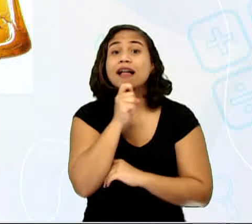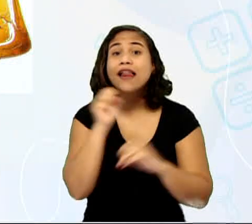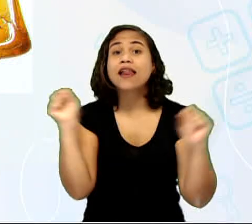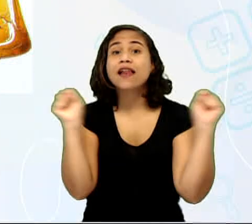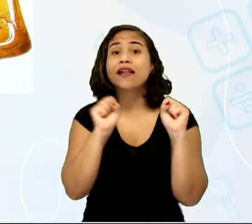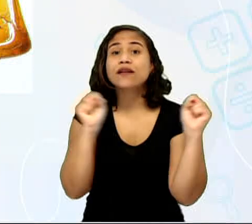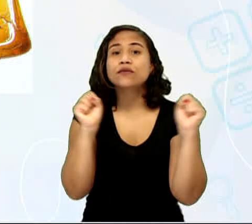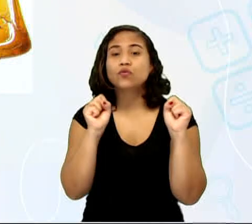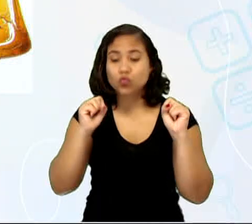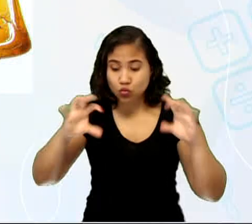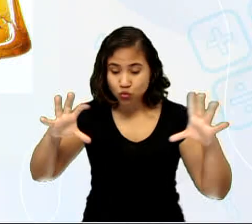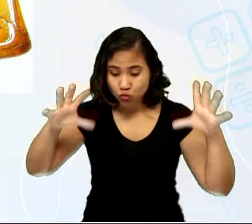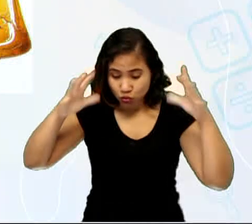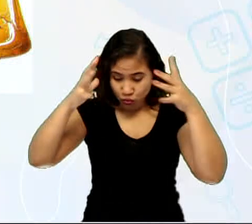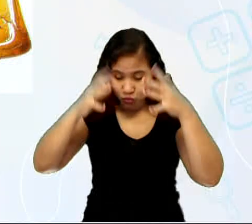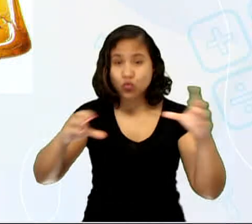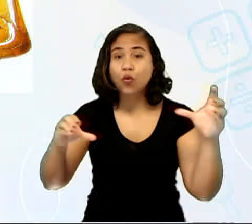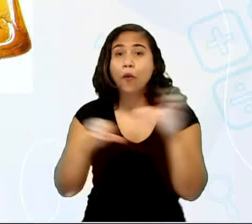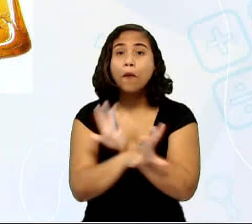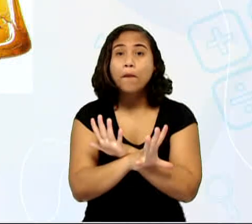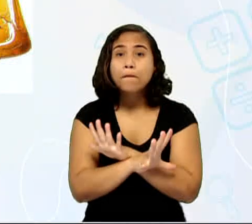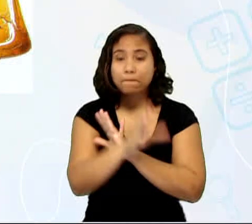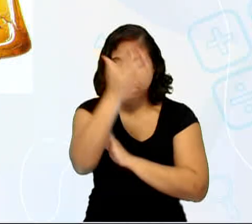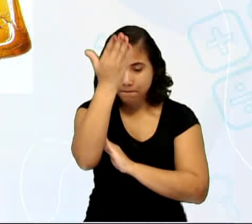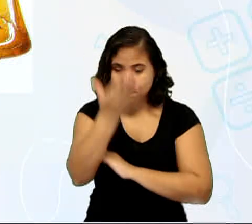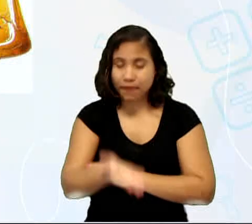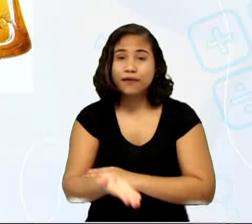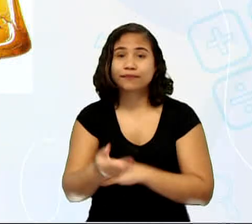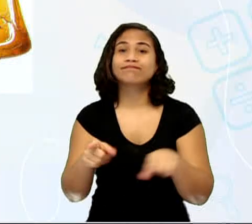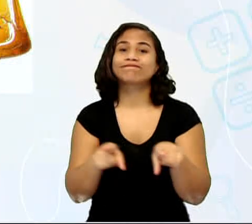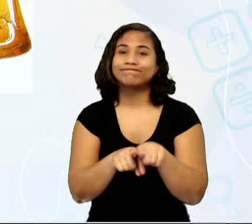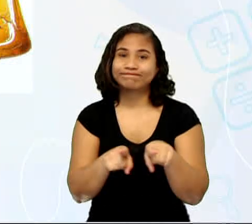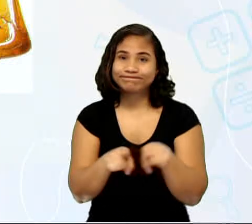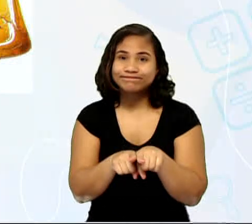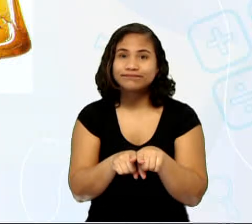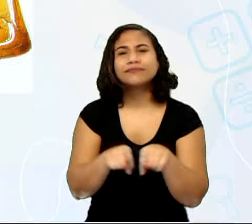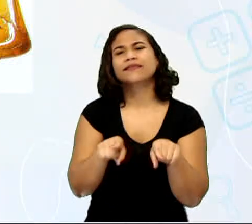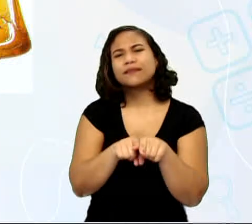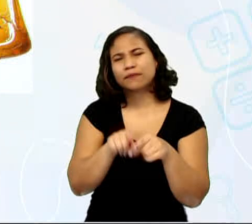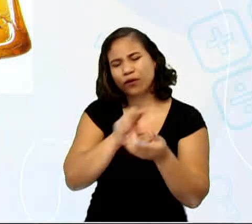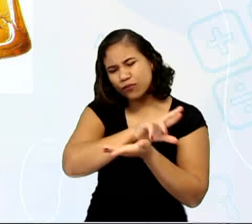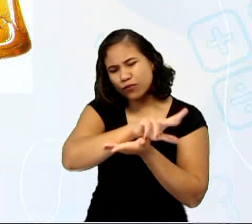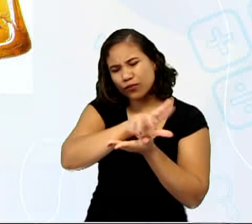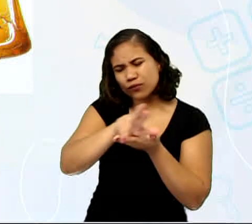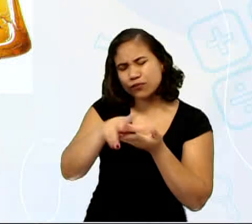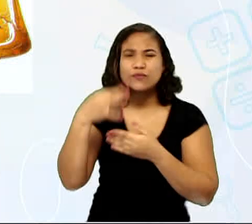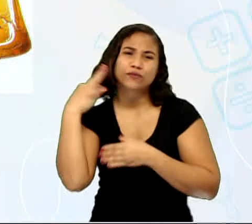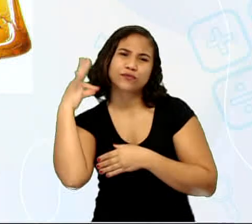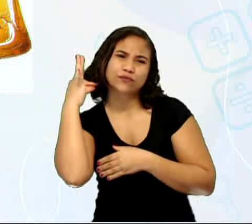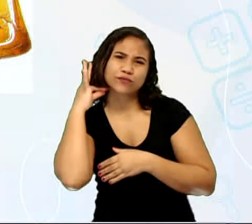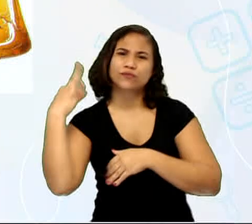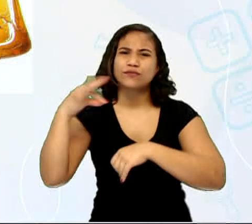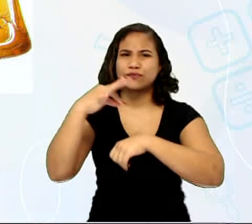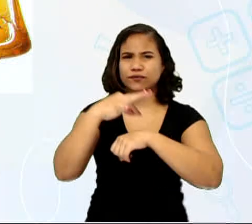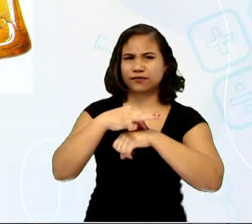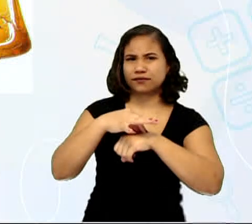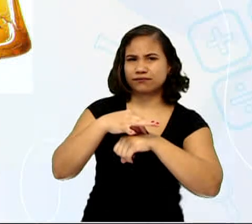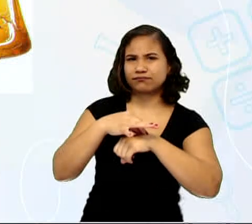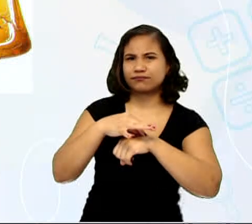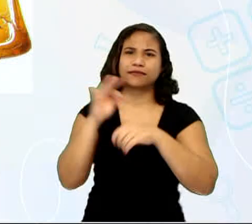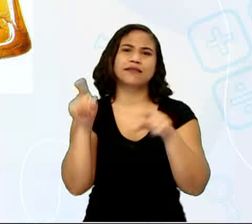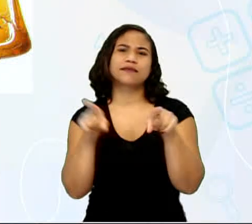inteiro. E o exemplo também dos insetos que foram encontrados cristalizados.